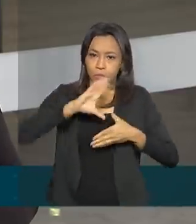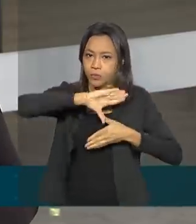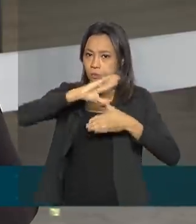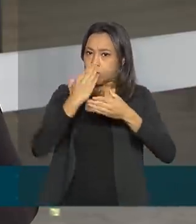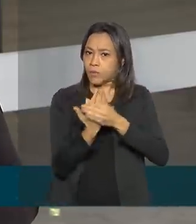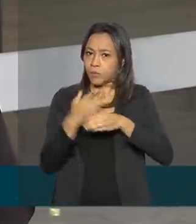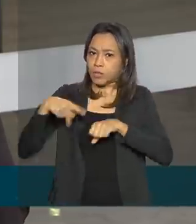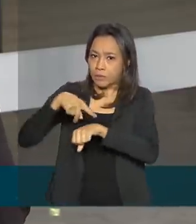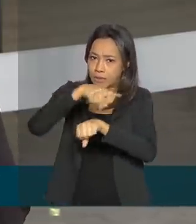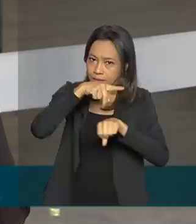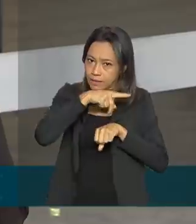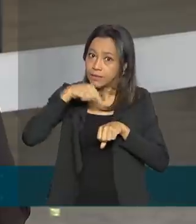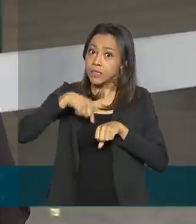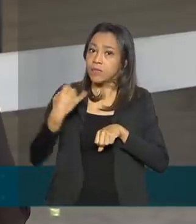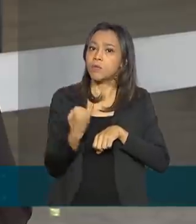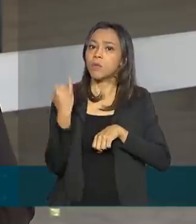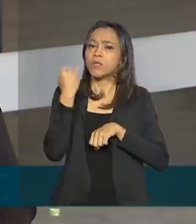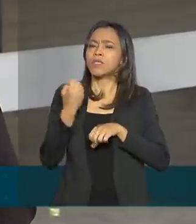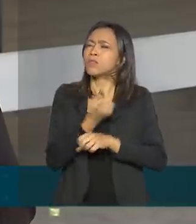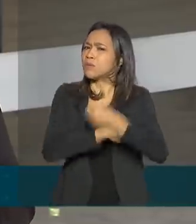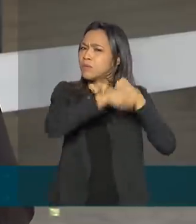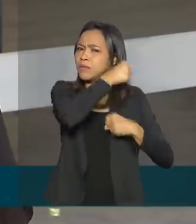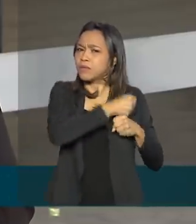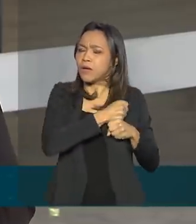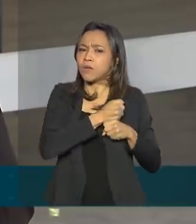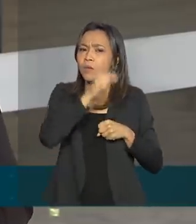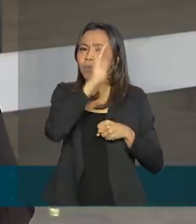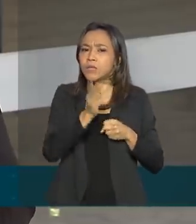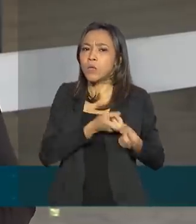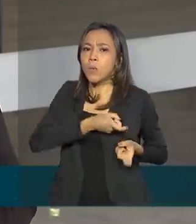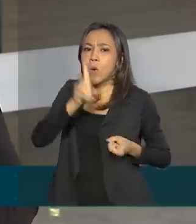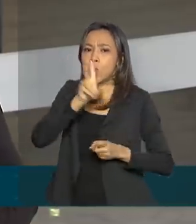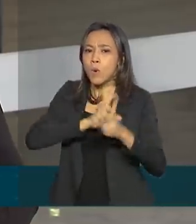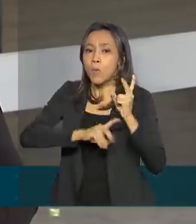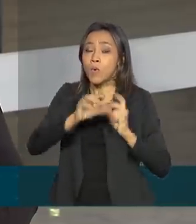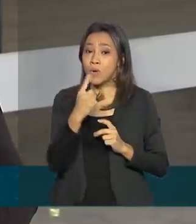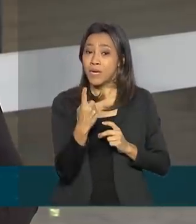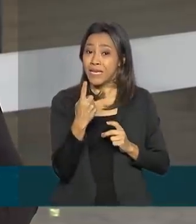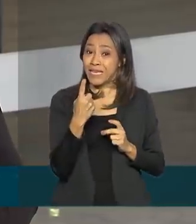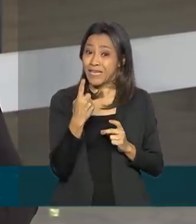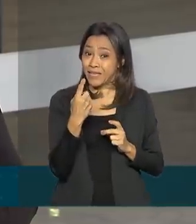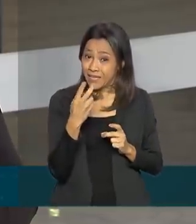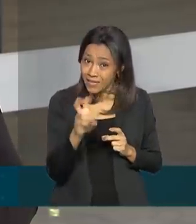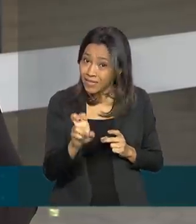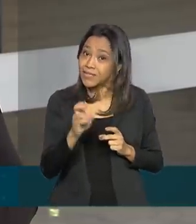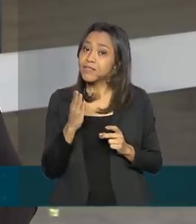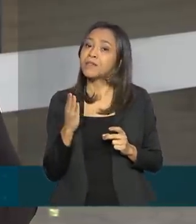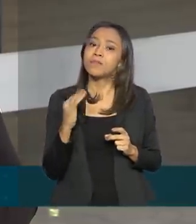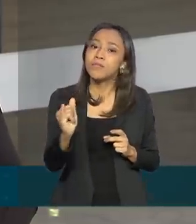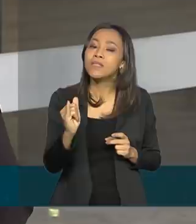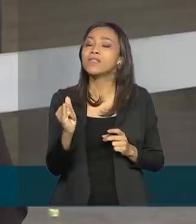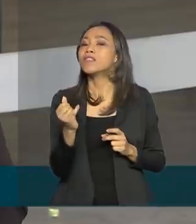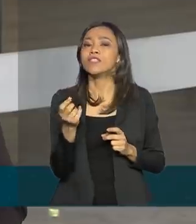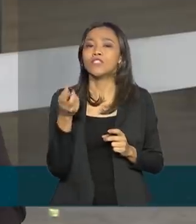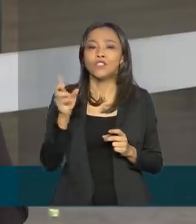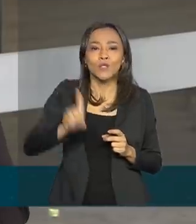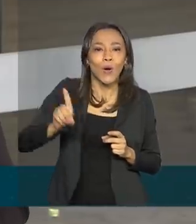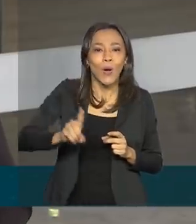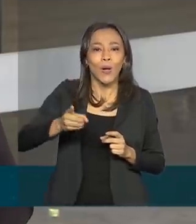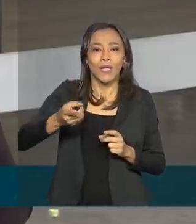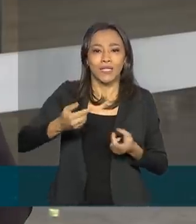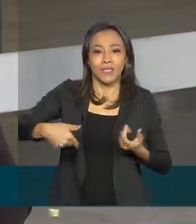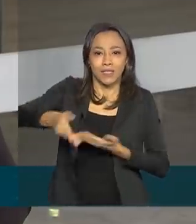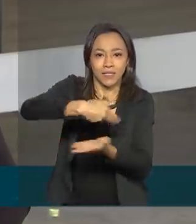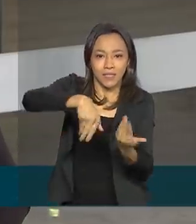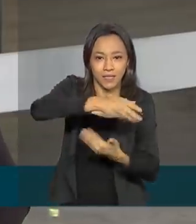para o comércio exterior do país. No ano passado, o Brasil exportou 15 bilhões de dólares para os vizinhos do Mercosul e importou